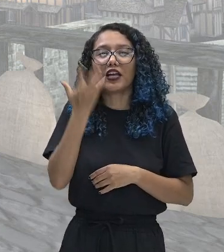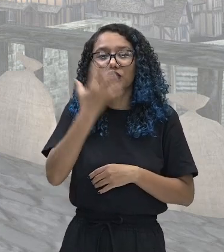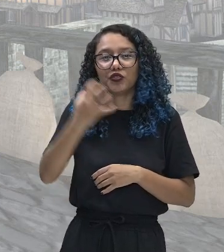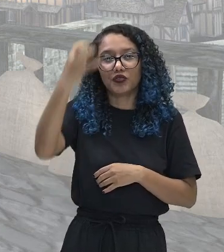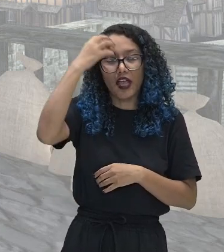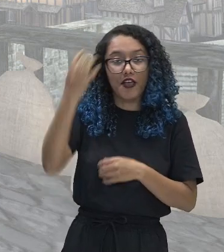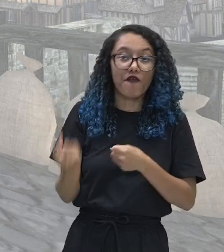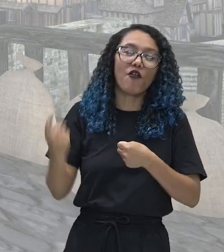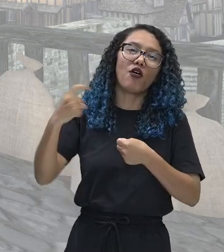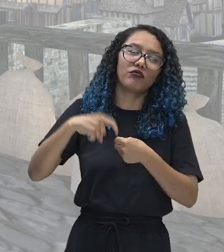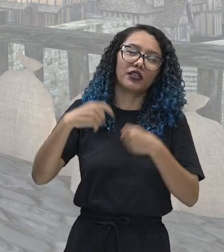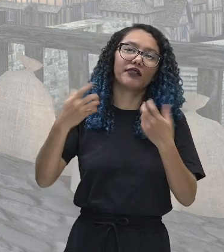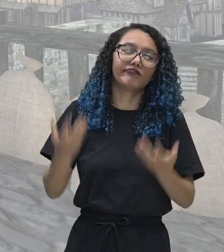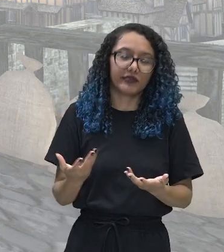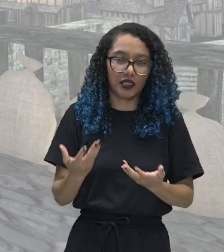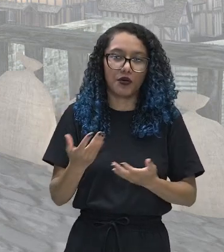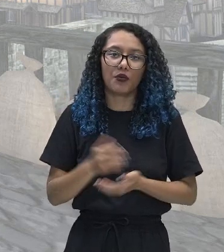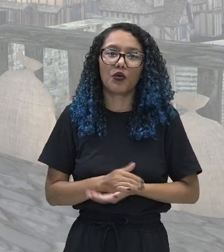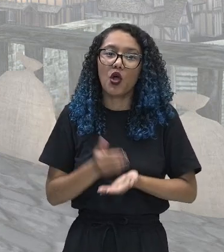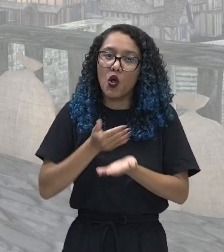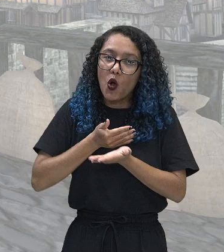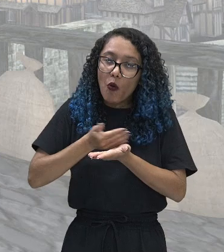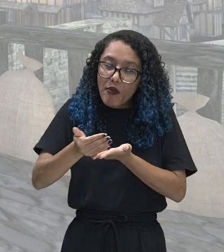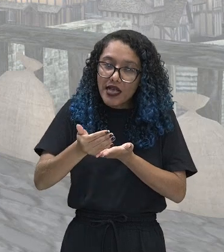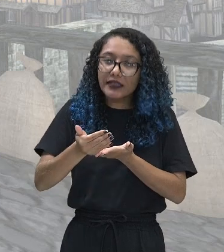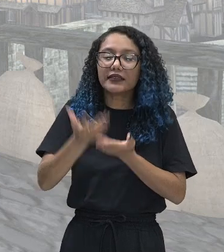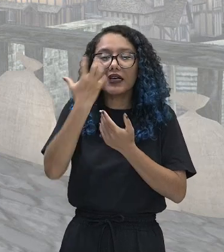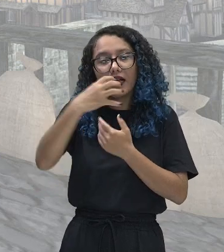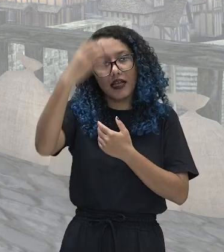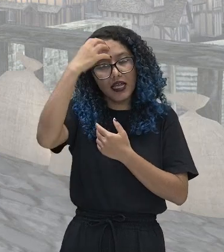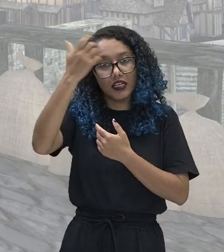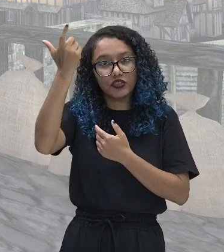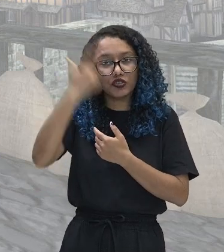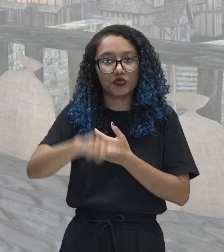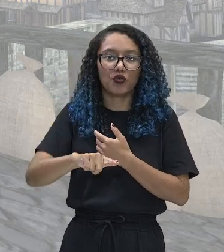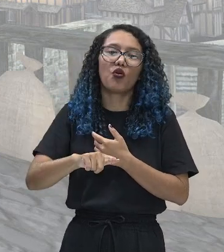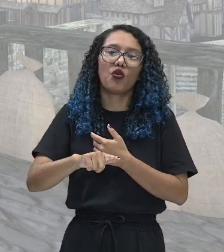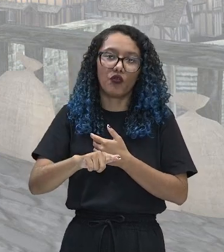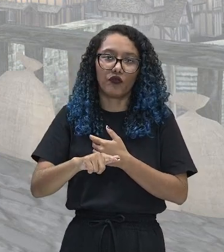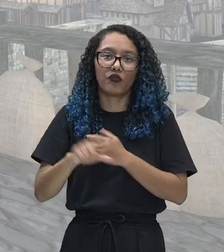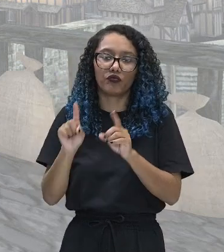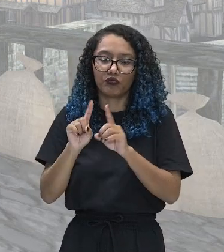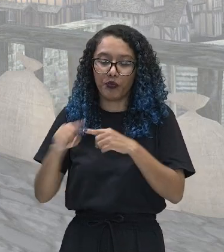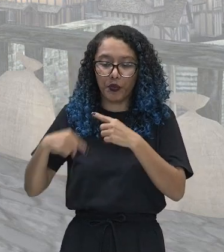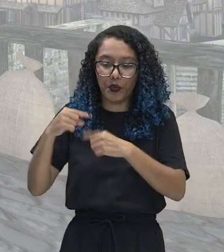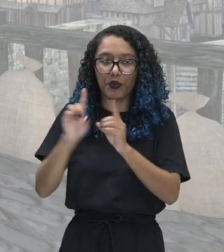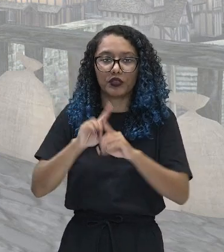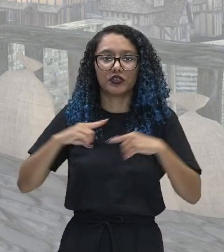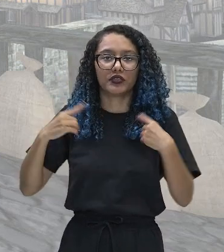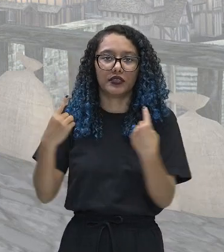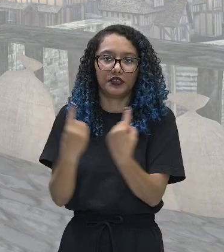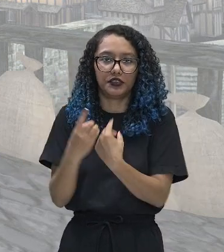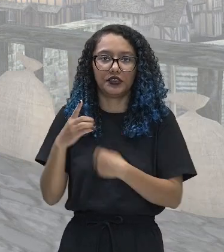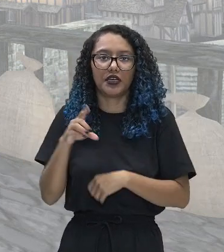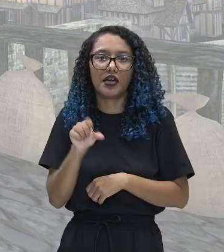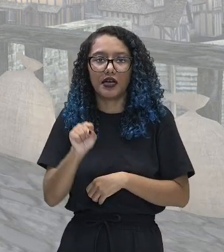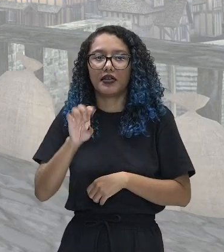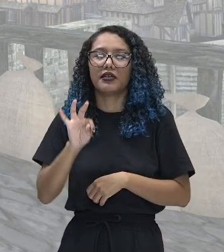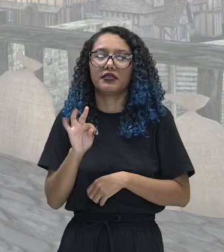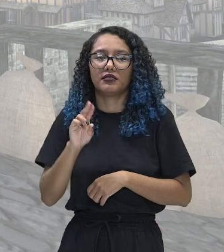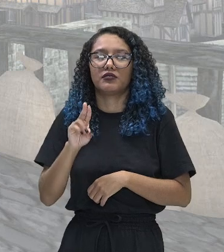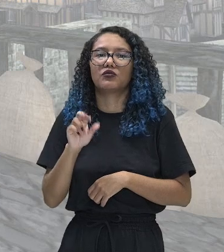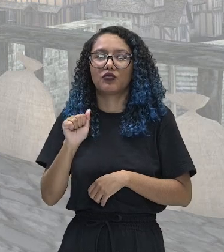ou Carlos II, restaura a monarquia dos Stuarts, a dinastia dos Stuarts na Inglaterra.